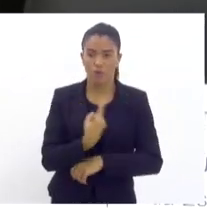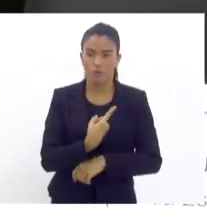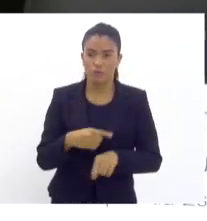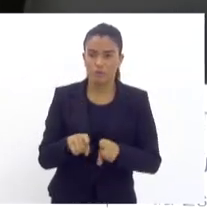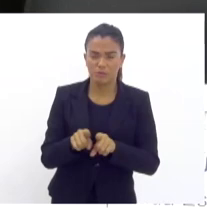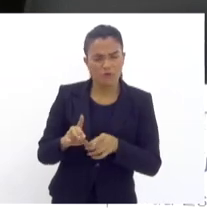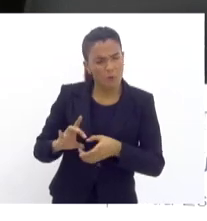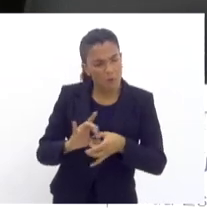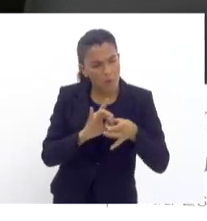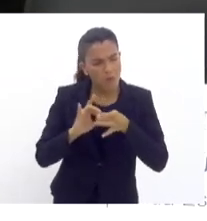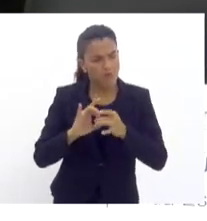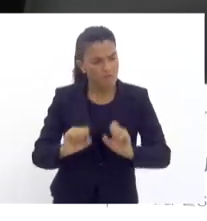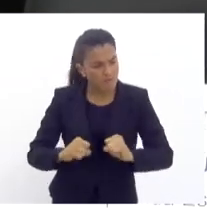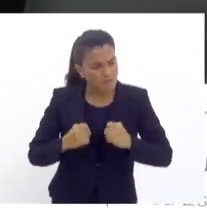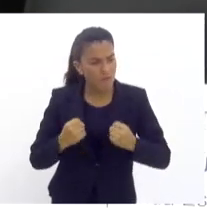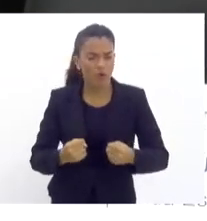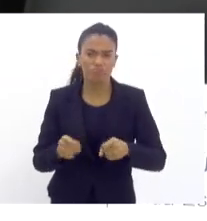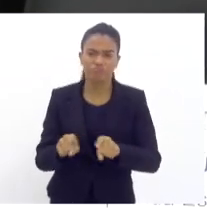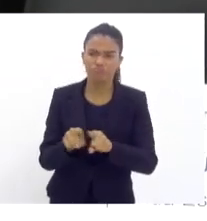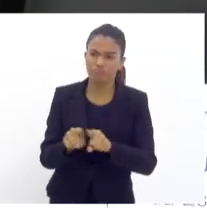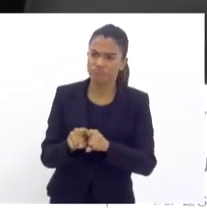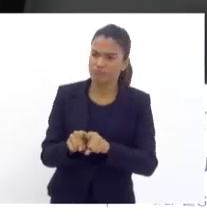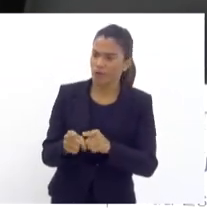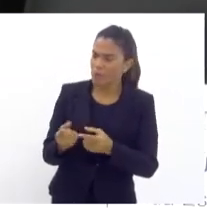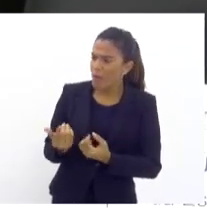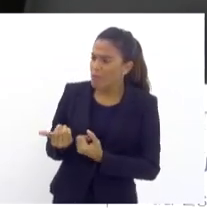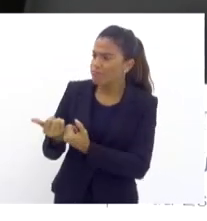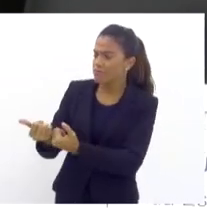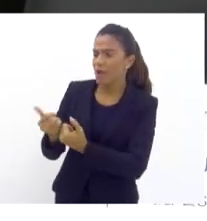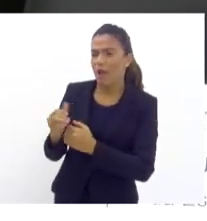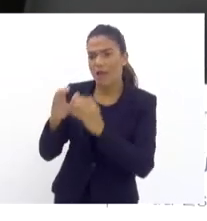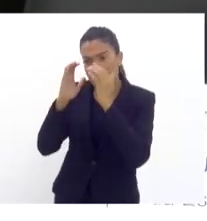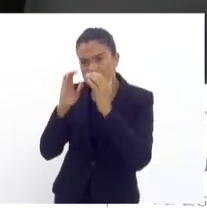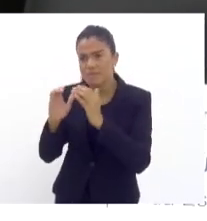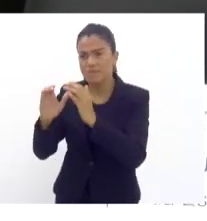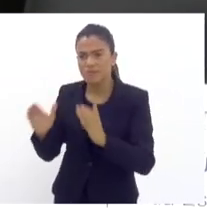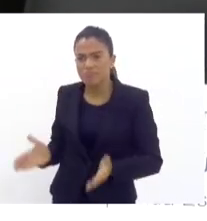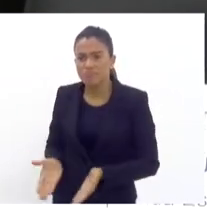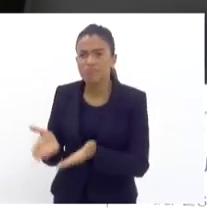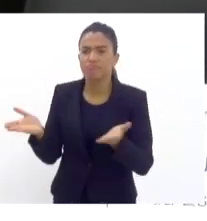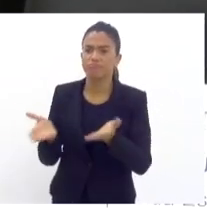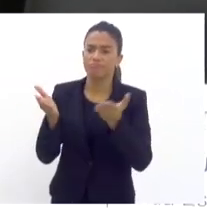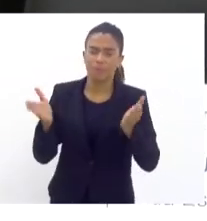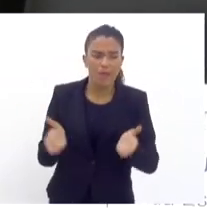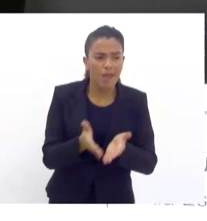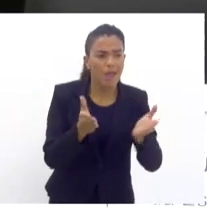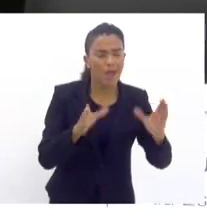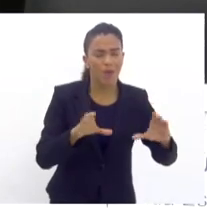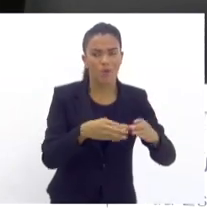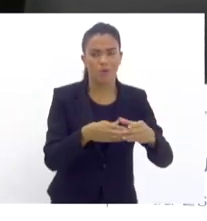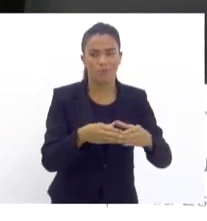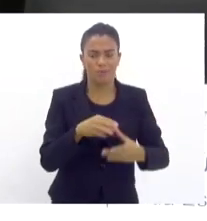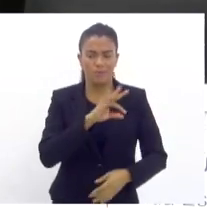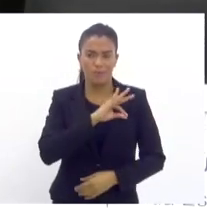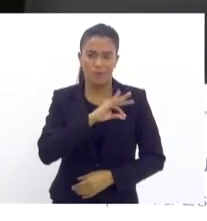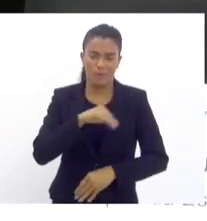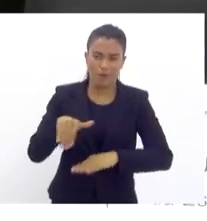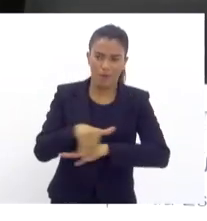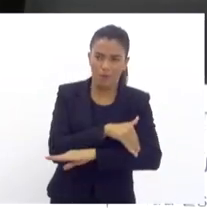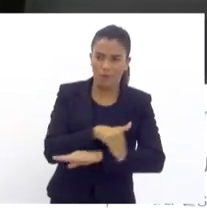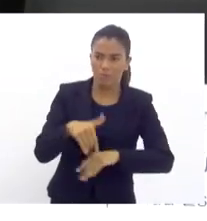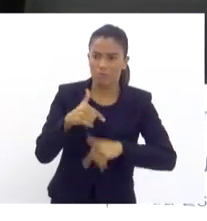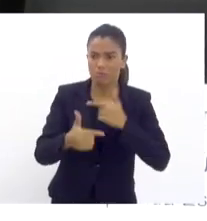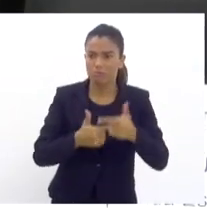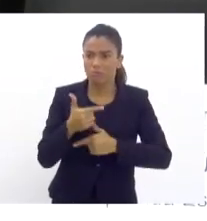gente, vamos unir nossas forças, vamos dar o afago, vamos dar o carinho, dar o respeito, dar o incentivo para a tropa que está na rua e vamos cobrar, sim, das